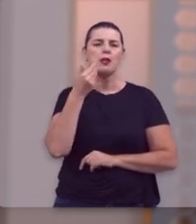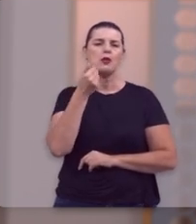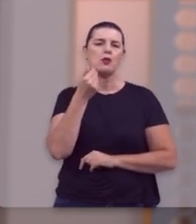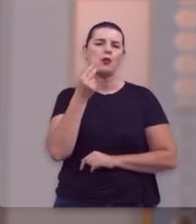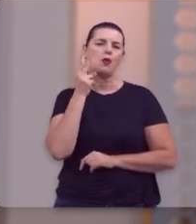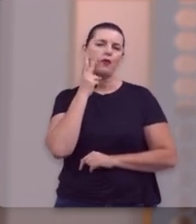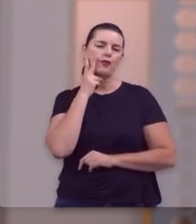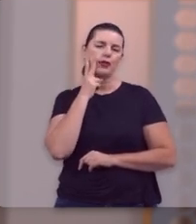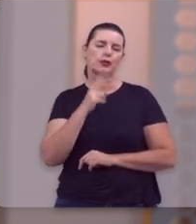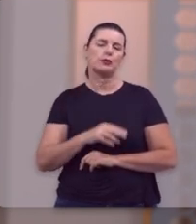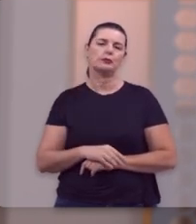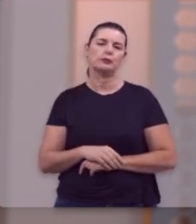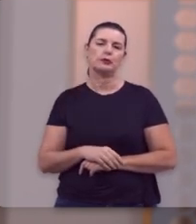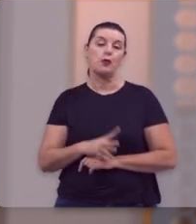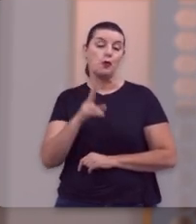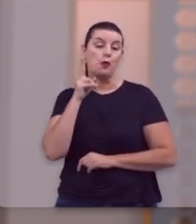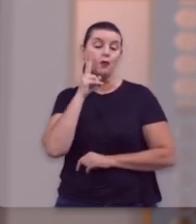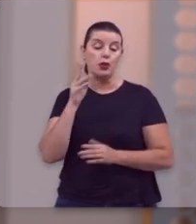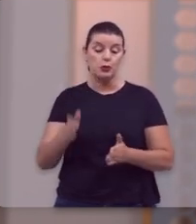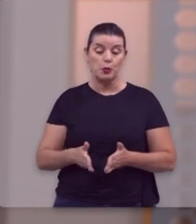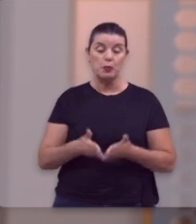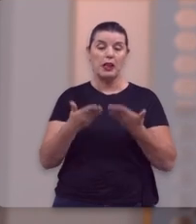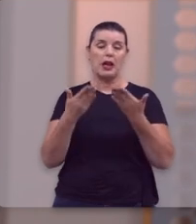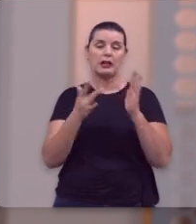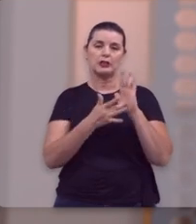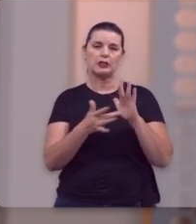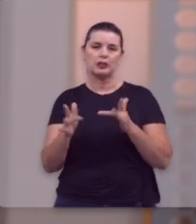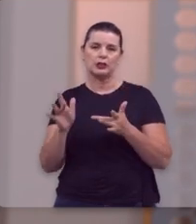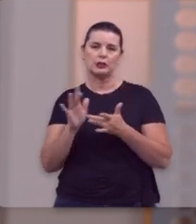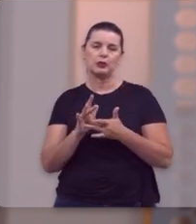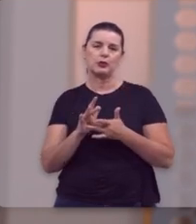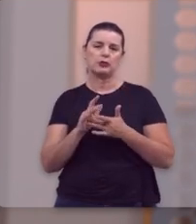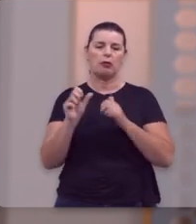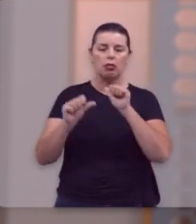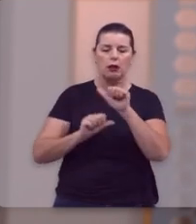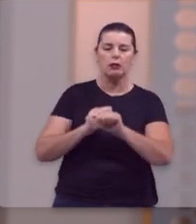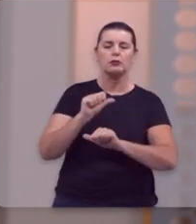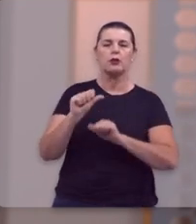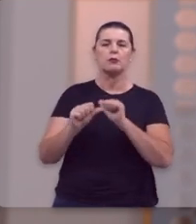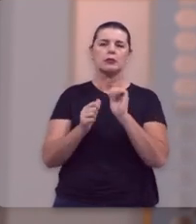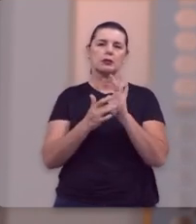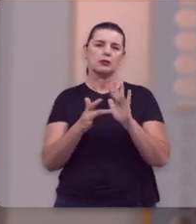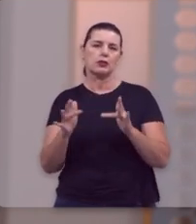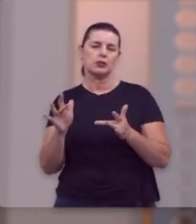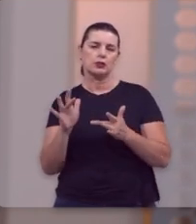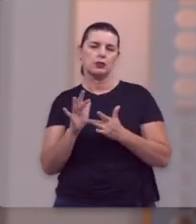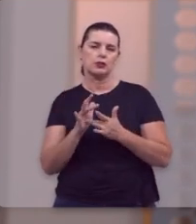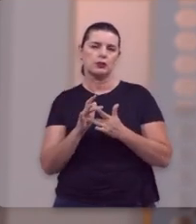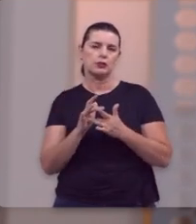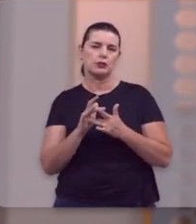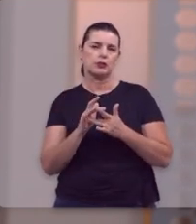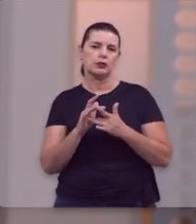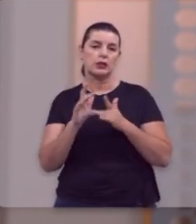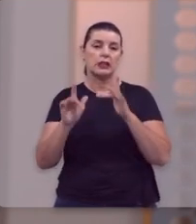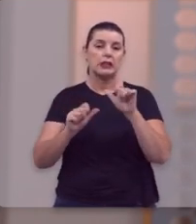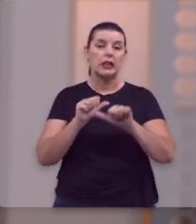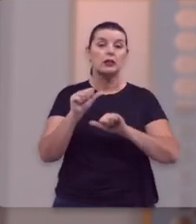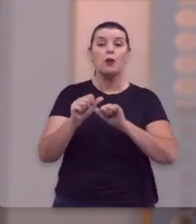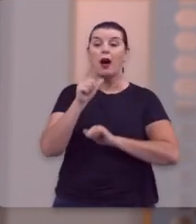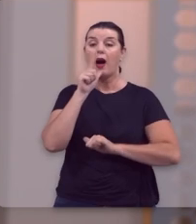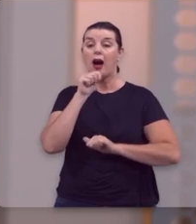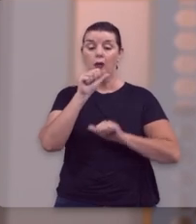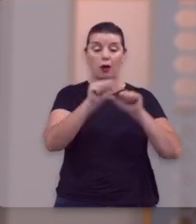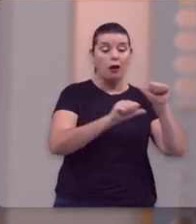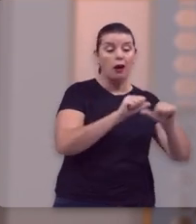E você experimentar o melhor vinho, o vinho do milagre de Jesus, da transformação de Jesus.